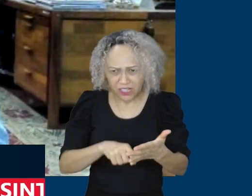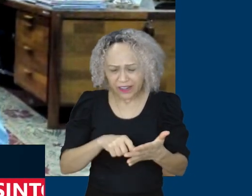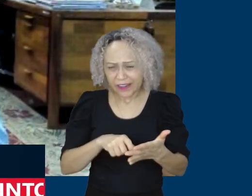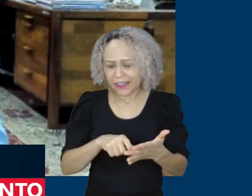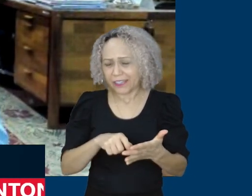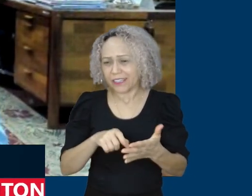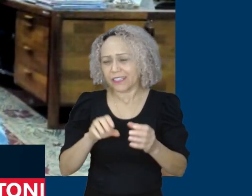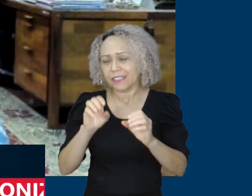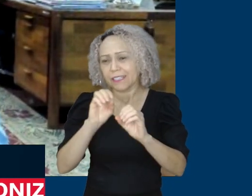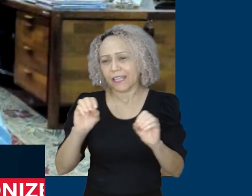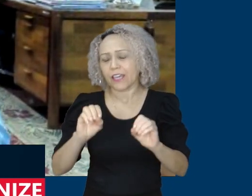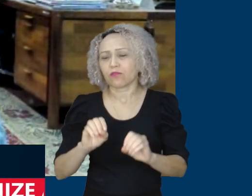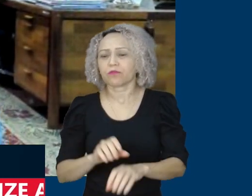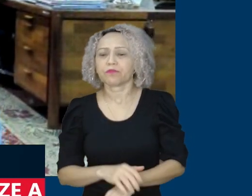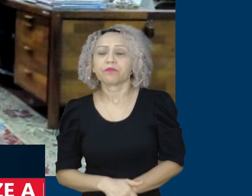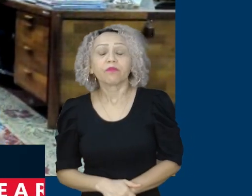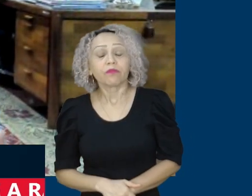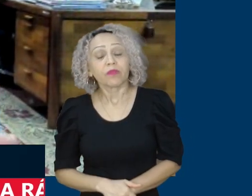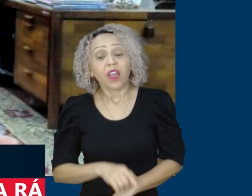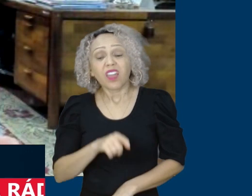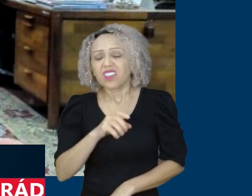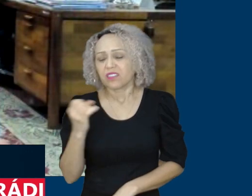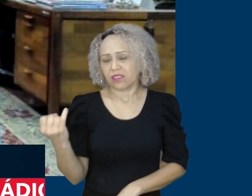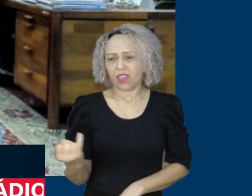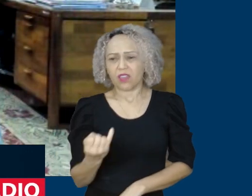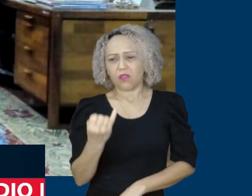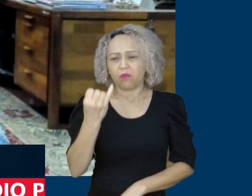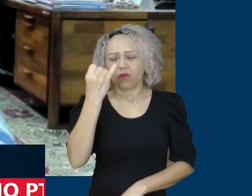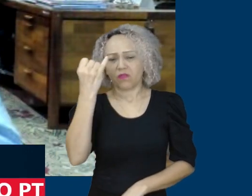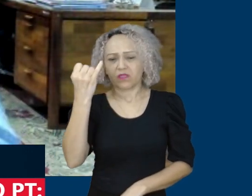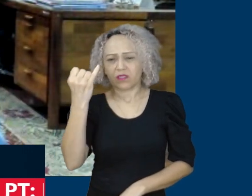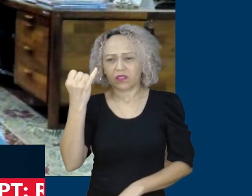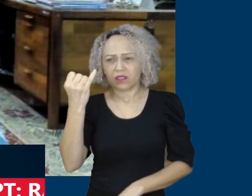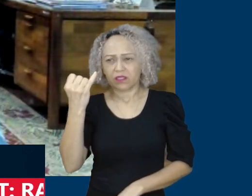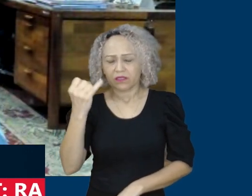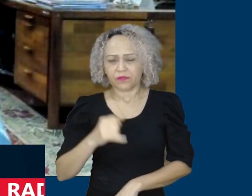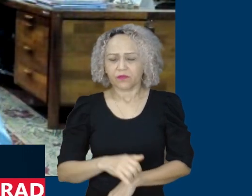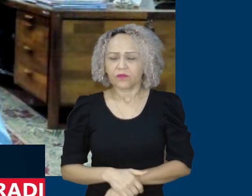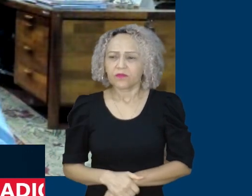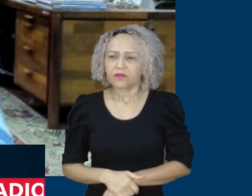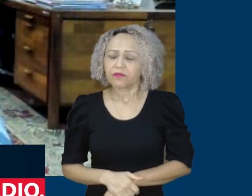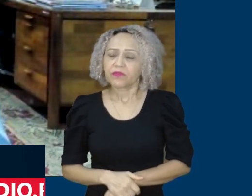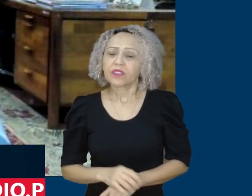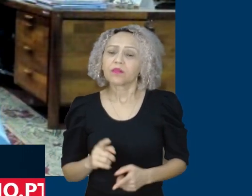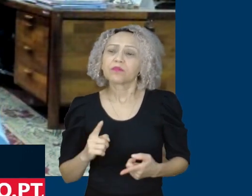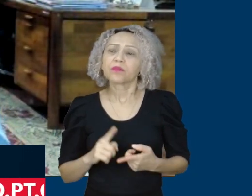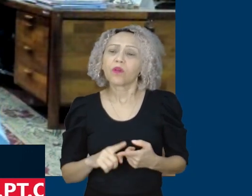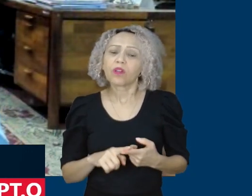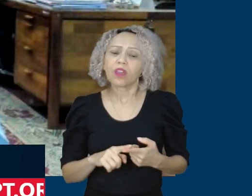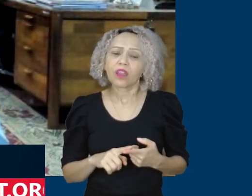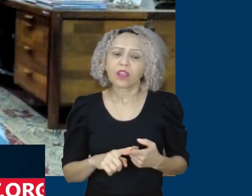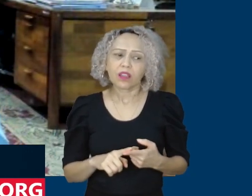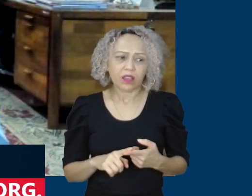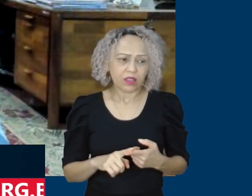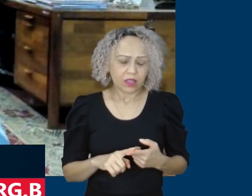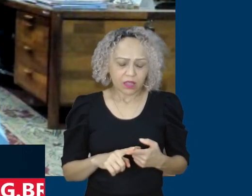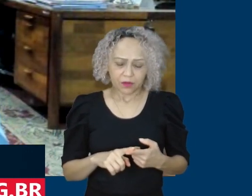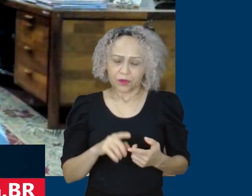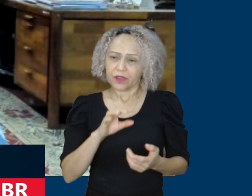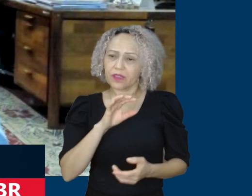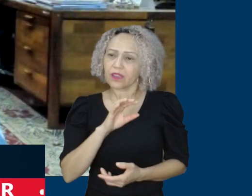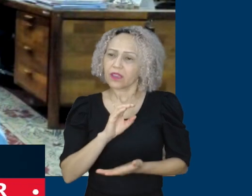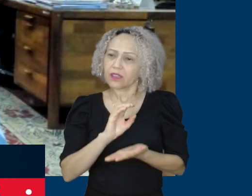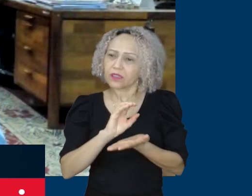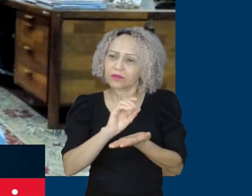fonte de pagamento, o imposto de renda. Isso é fundamental, como você coloca na indagação, no processo de distribuição de renda,